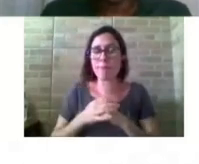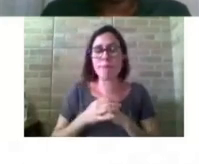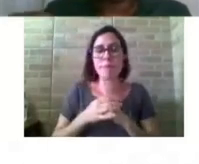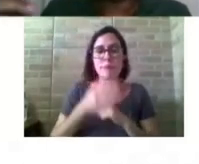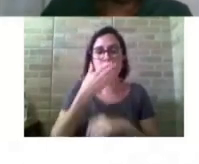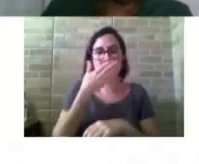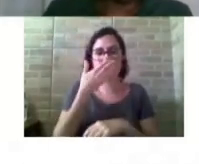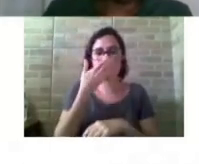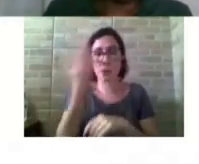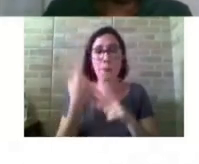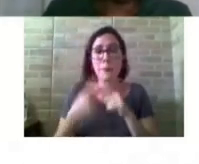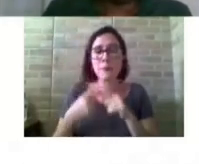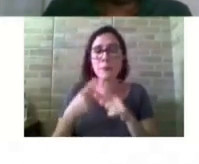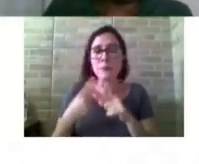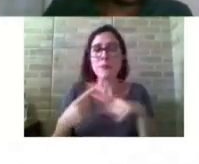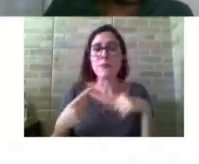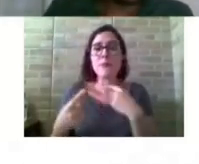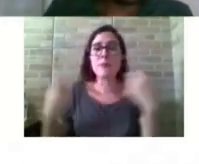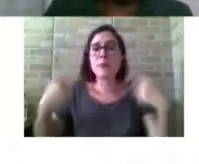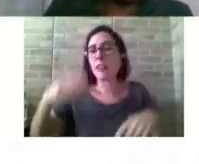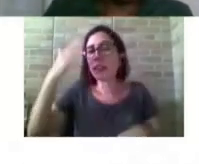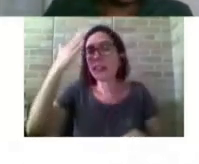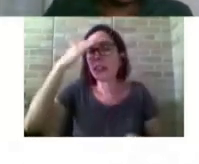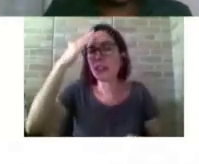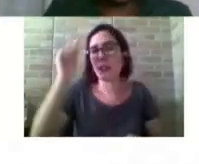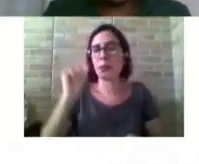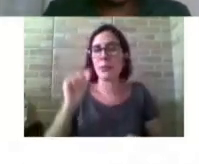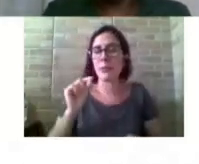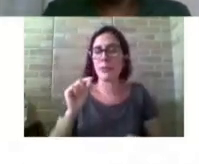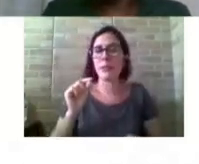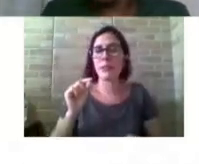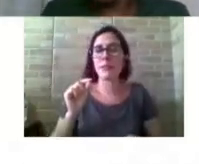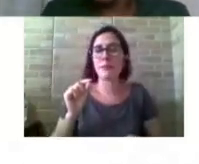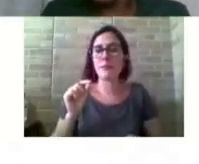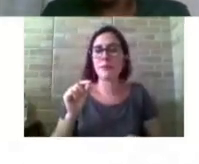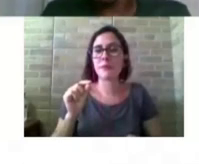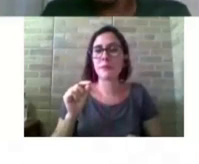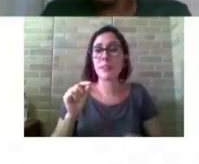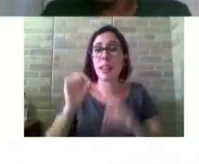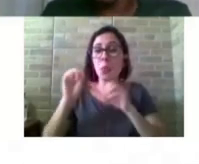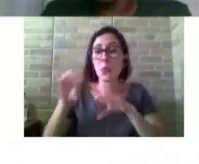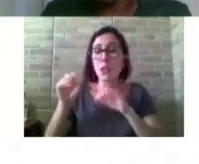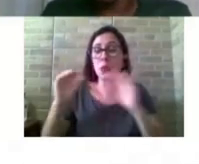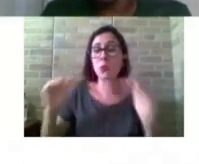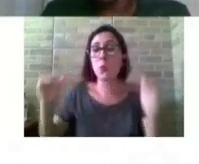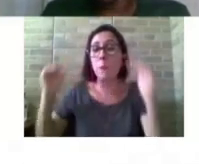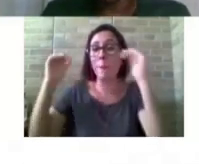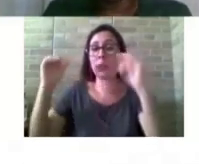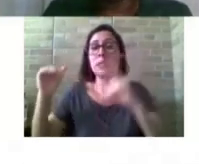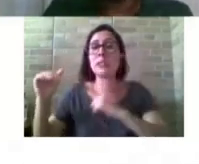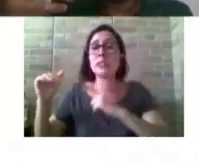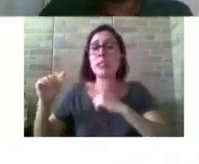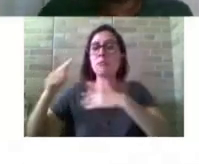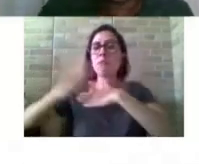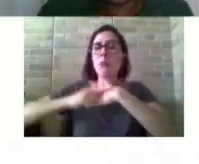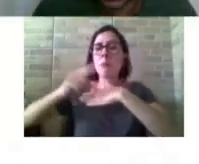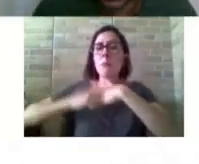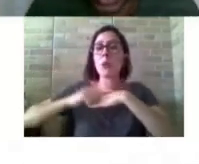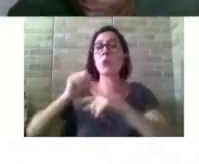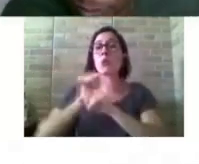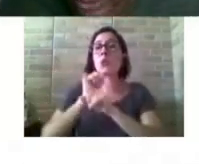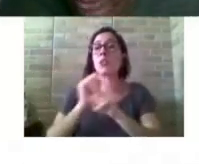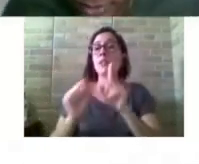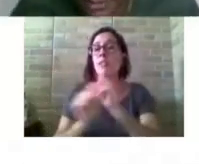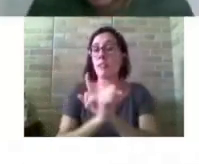porque a gente precisa entender a função social da educação superior, ela requer a sensibilização